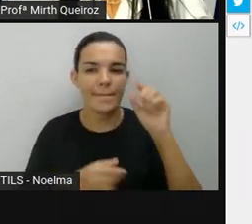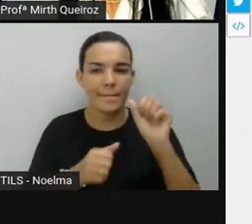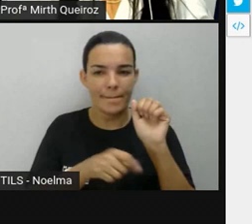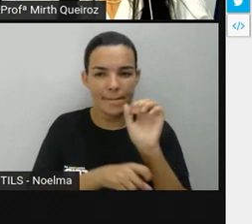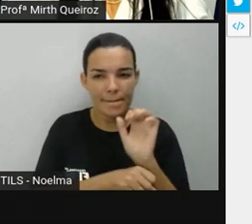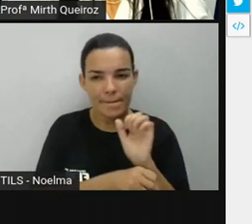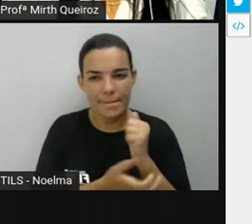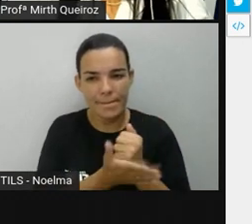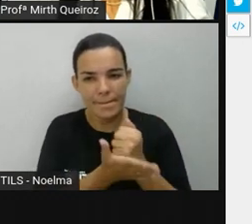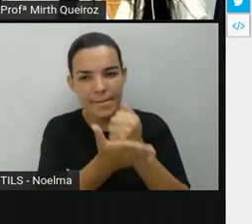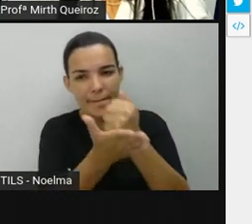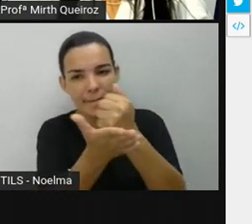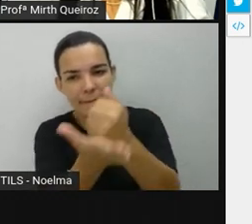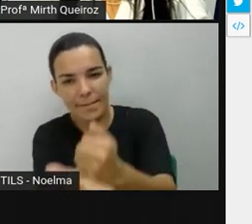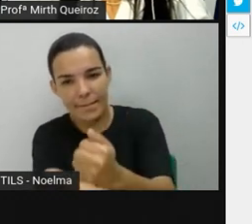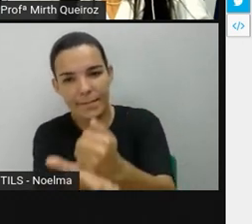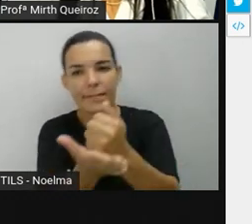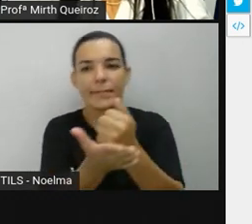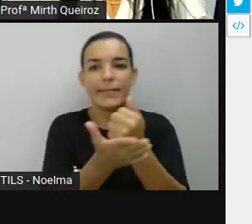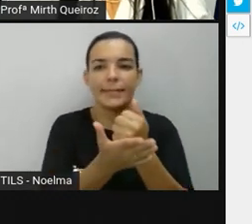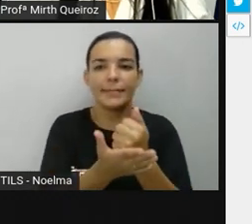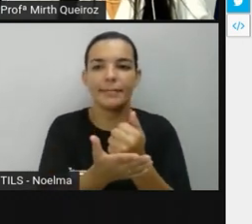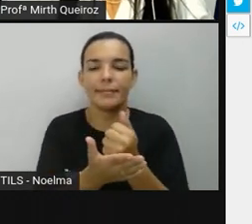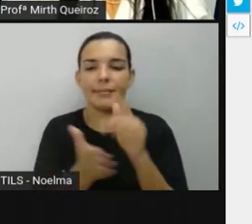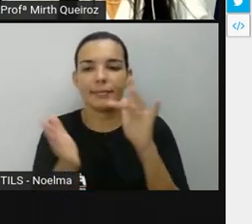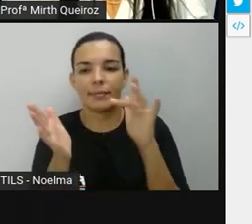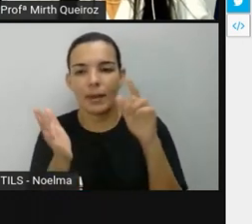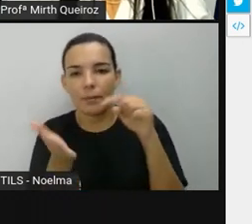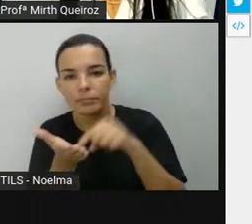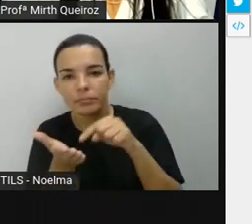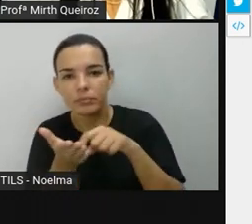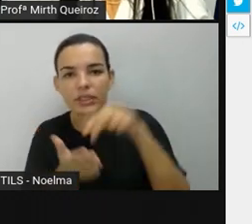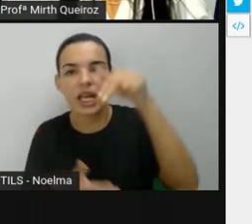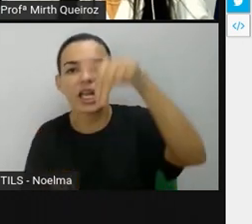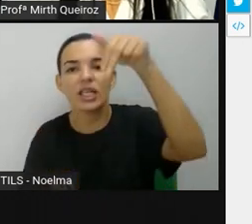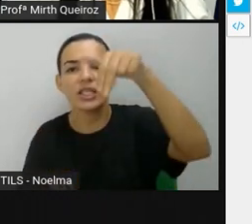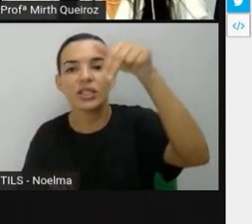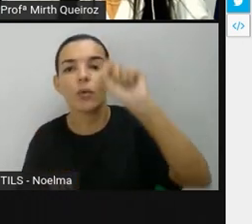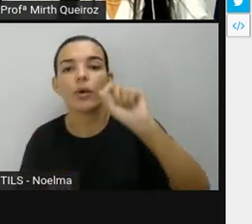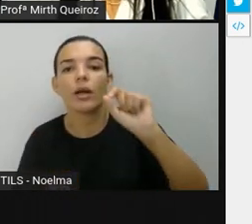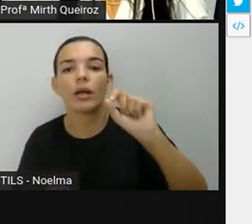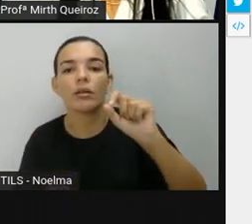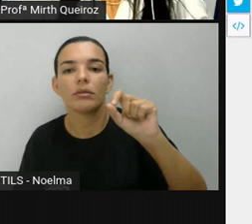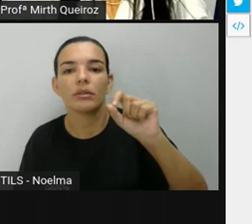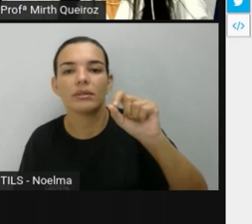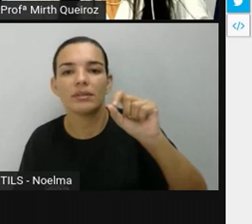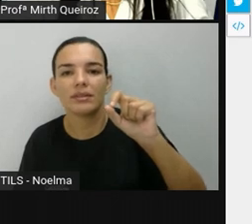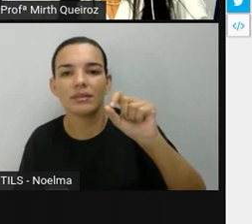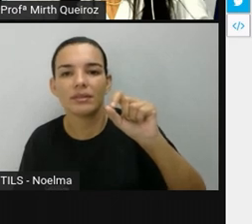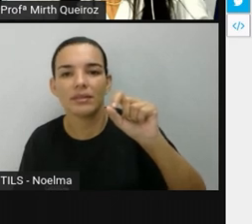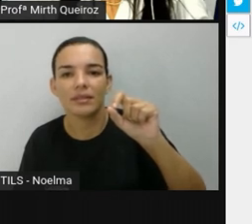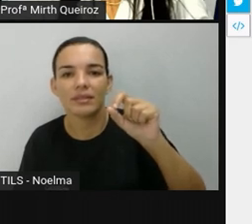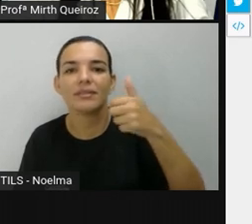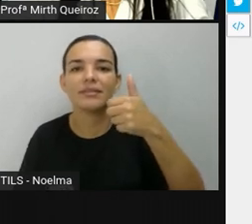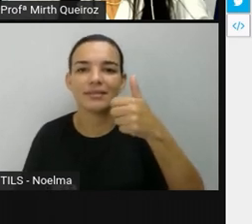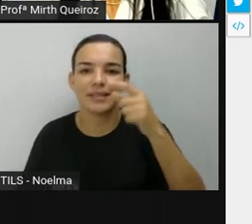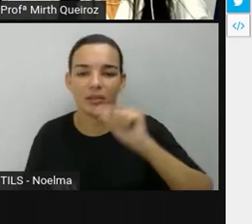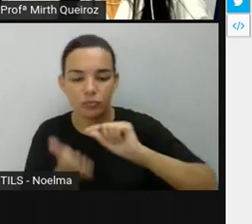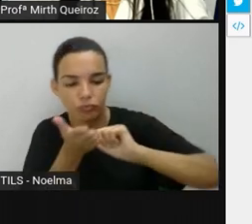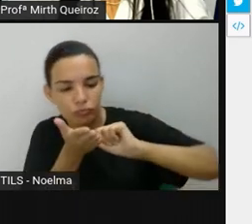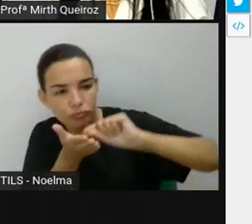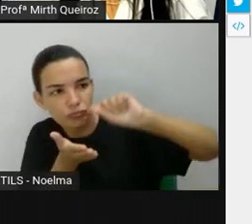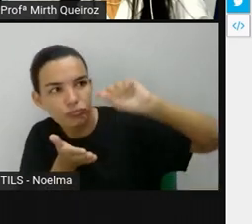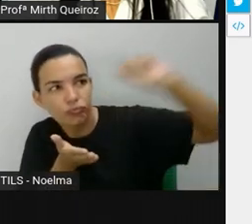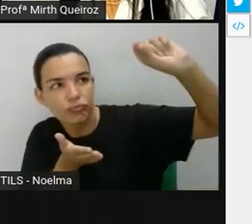ficam entre aí os principais N N é de norte então só